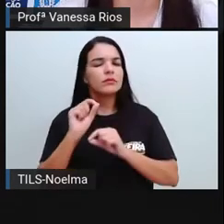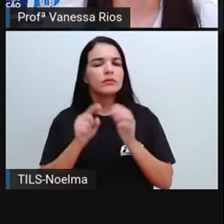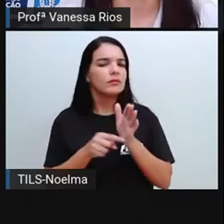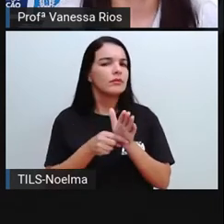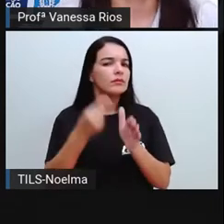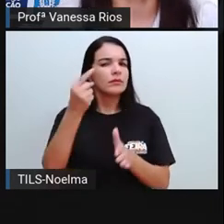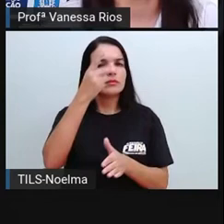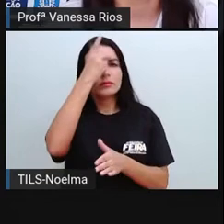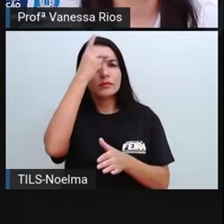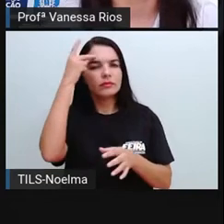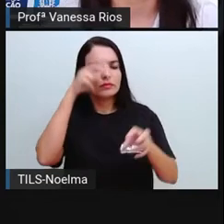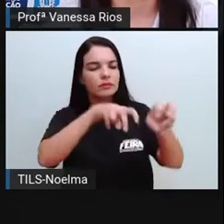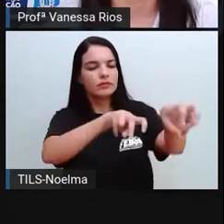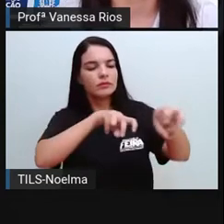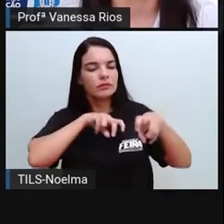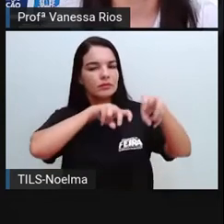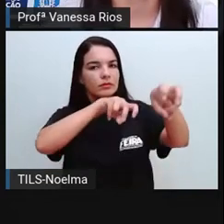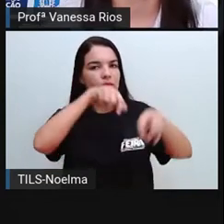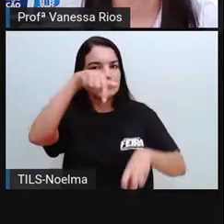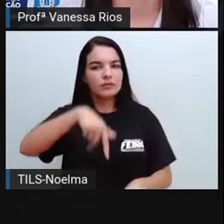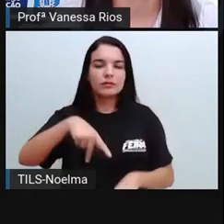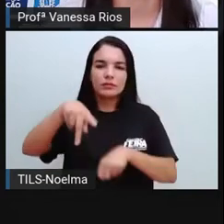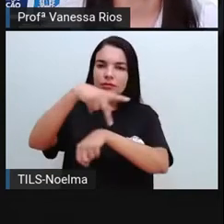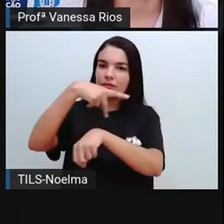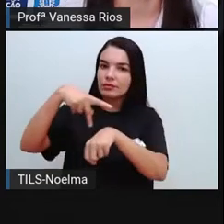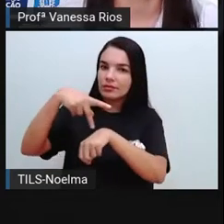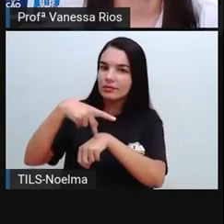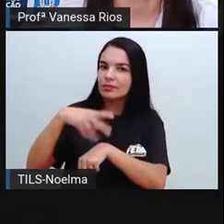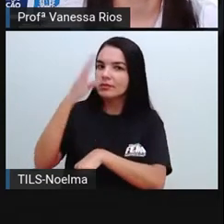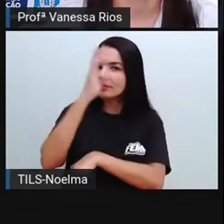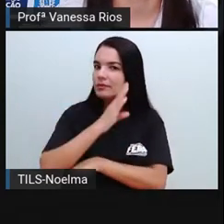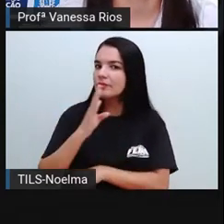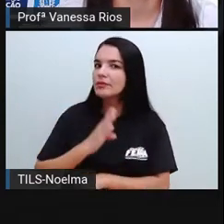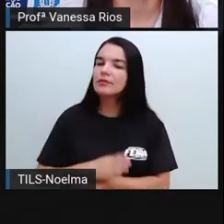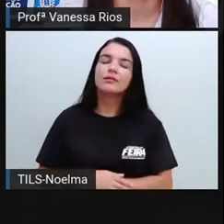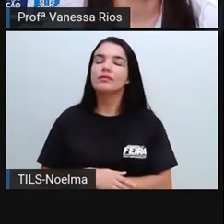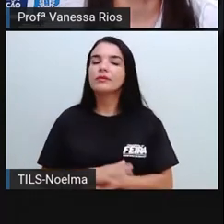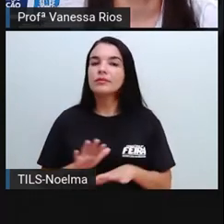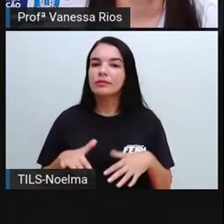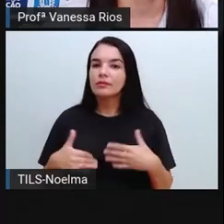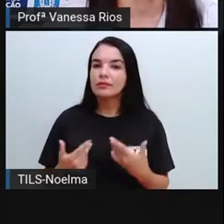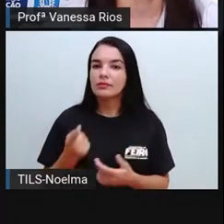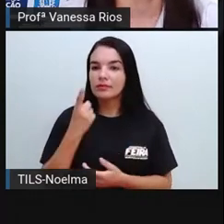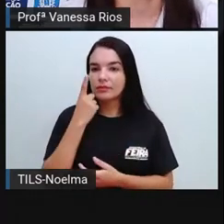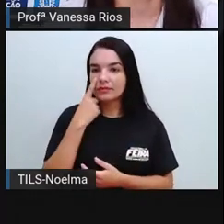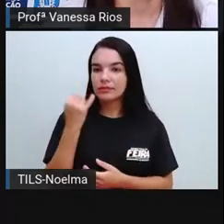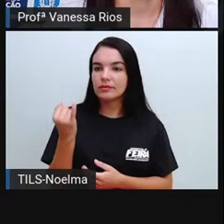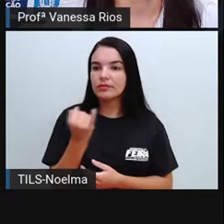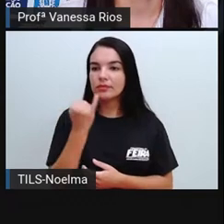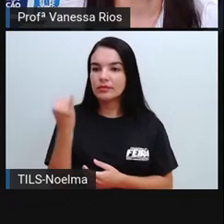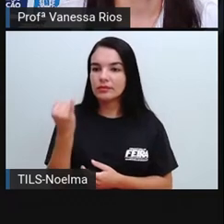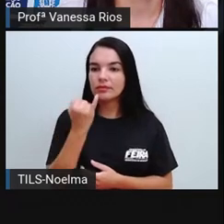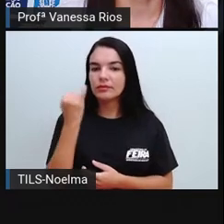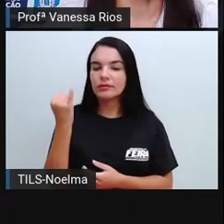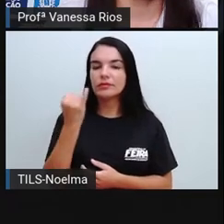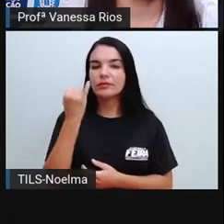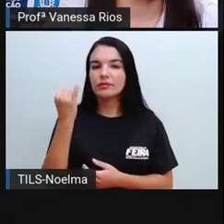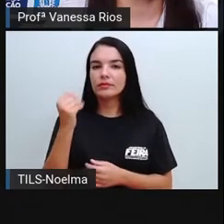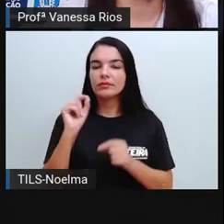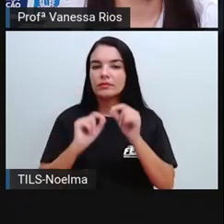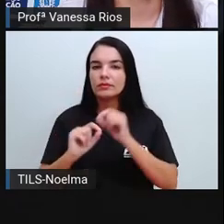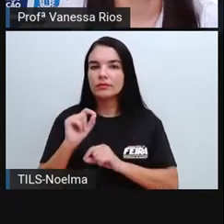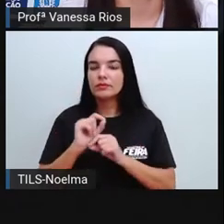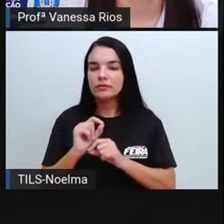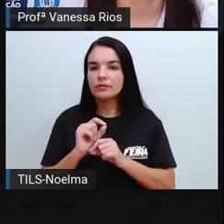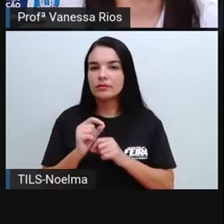agricultores do nosso país, voltando aí, enfatizando a importância desse ator, na